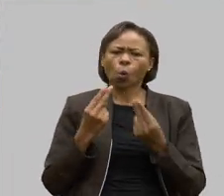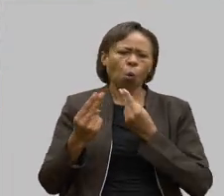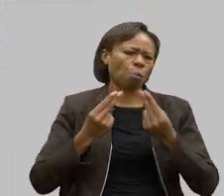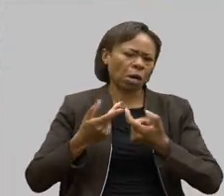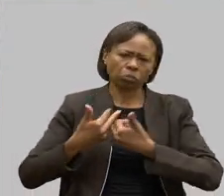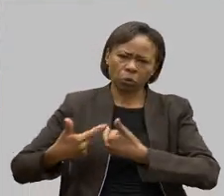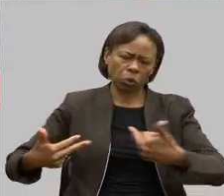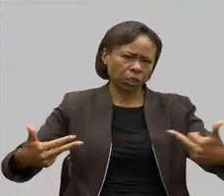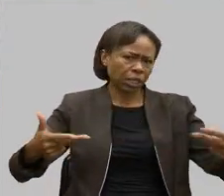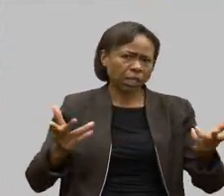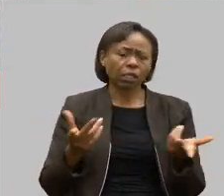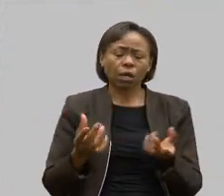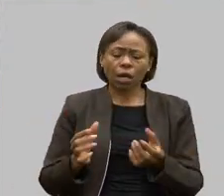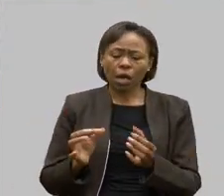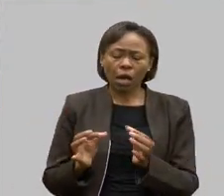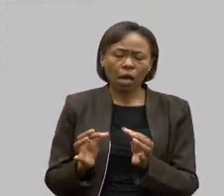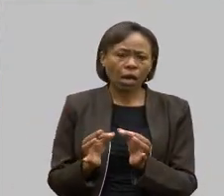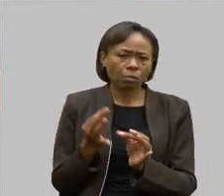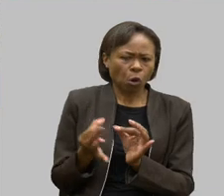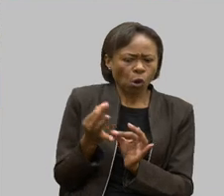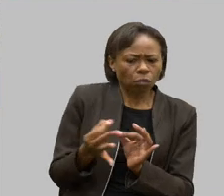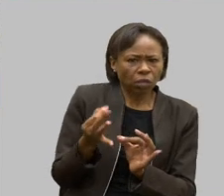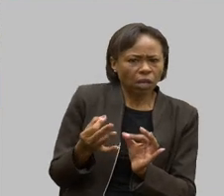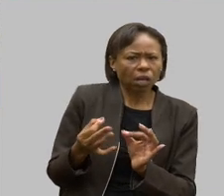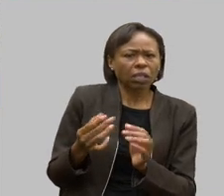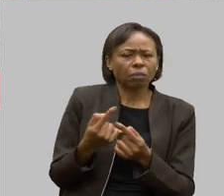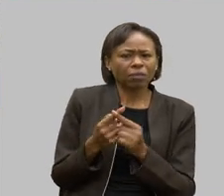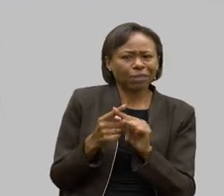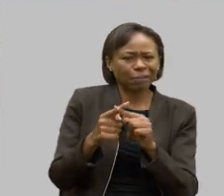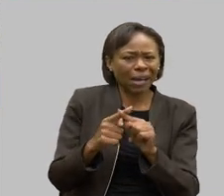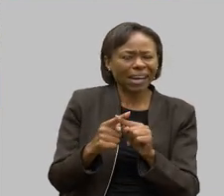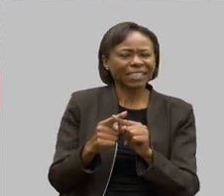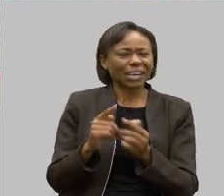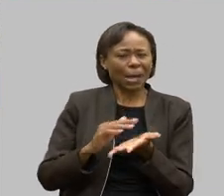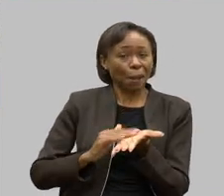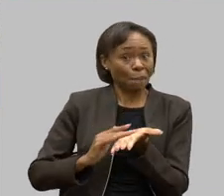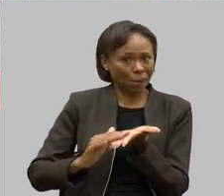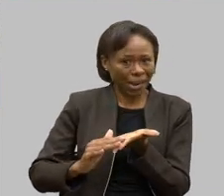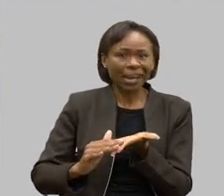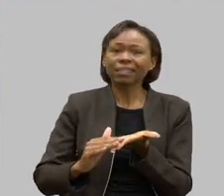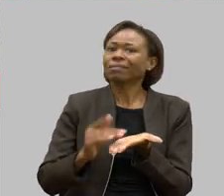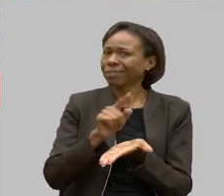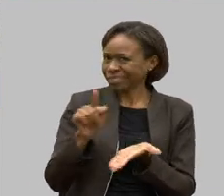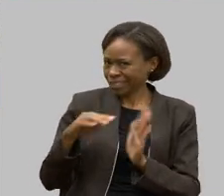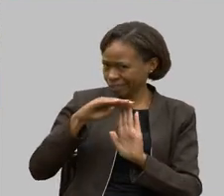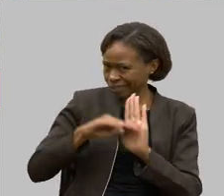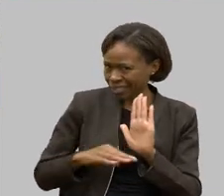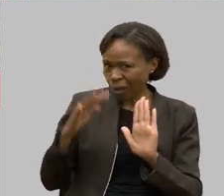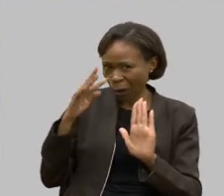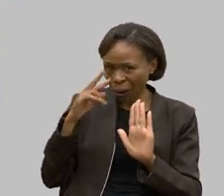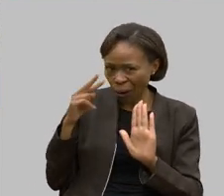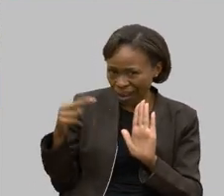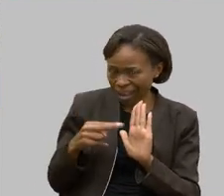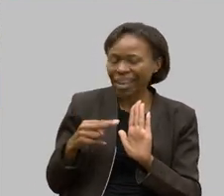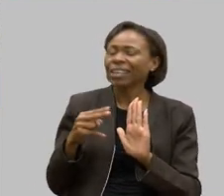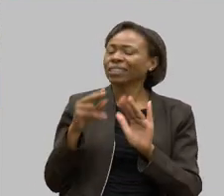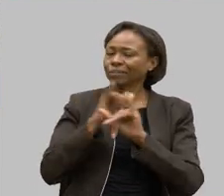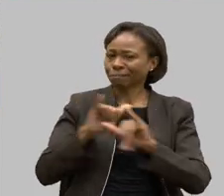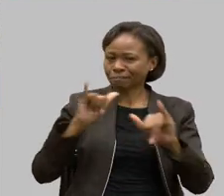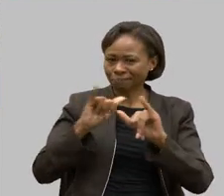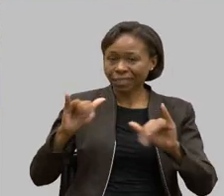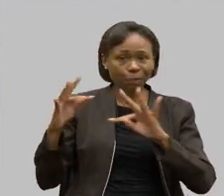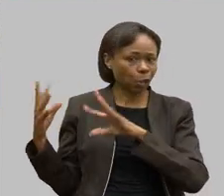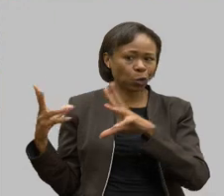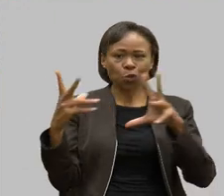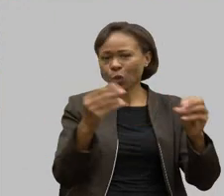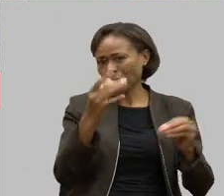bordado em braile. Enfim, conheçam a programação, divulguem, chamem seus amigos, vizinhos, familiares, que é isso. o acesso é para todos, pessoas